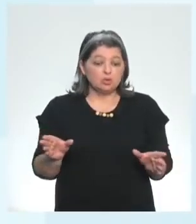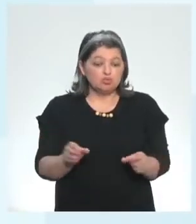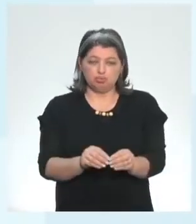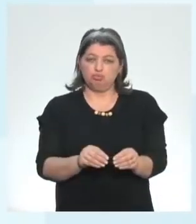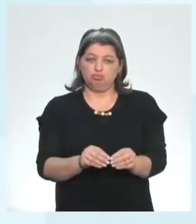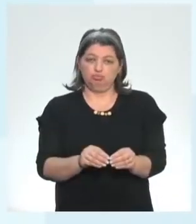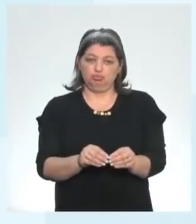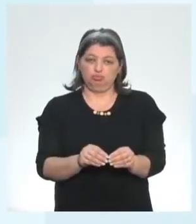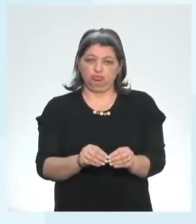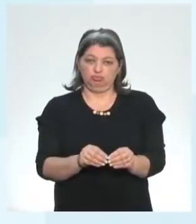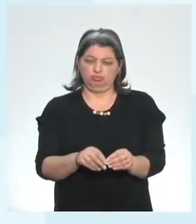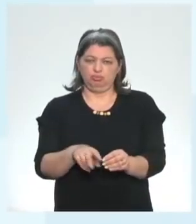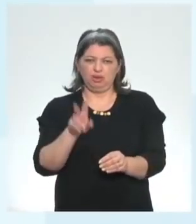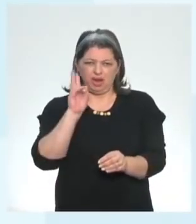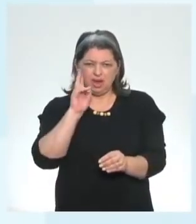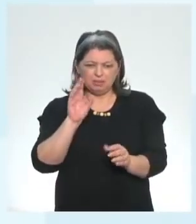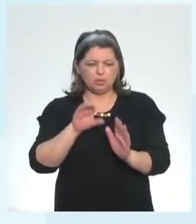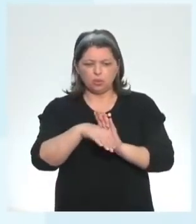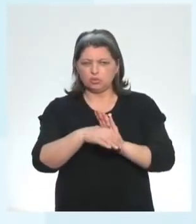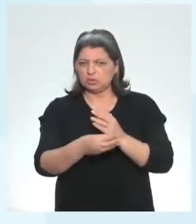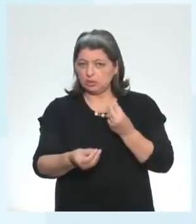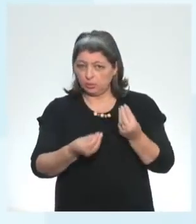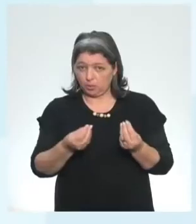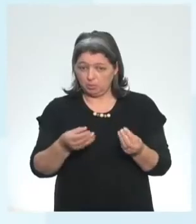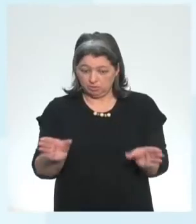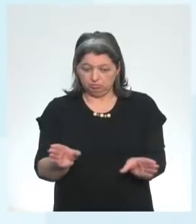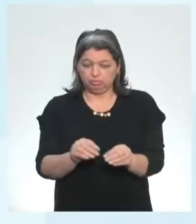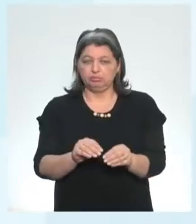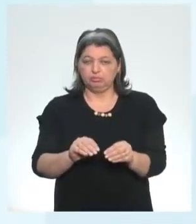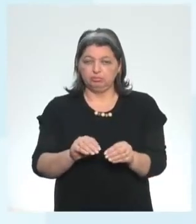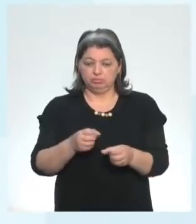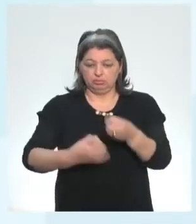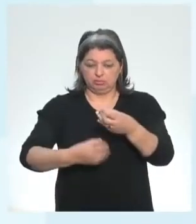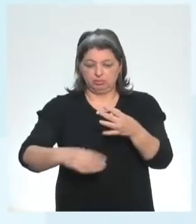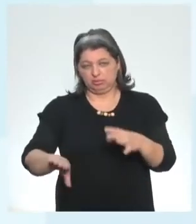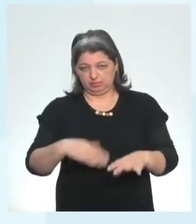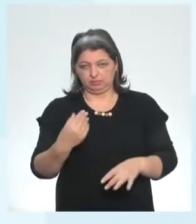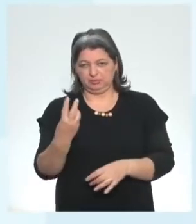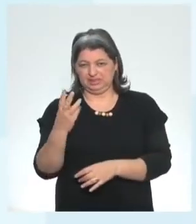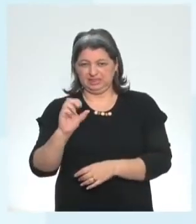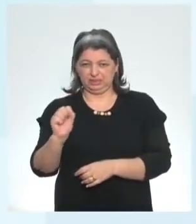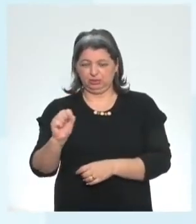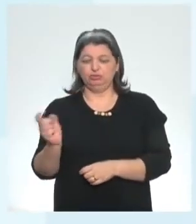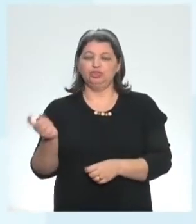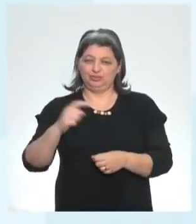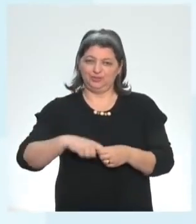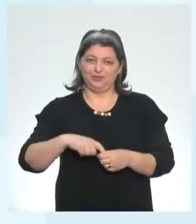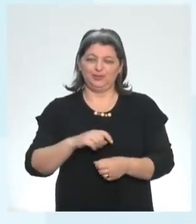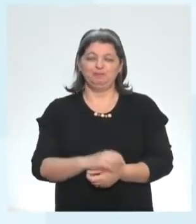vocês lembram o conceito de resposta curta e mandam no chat pra gente 30 segundinhos a gente volta